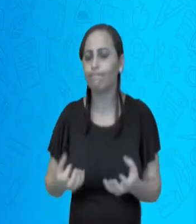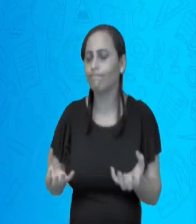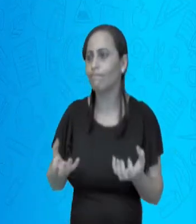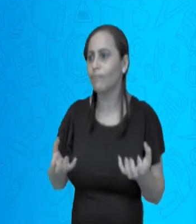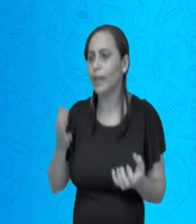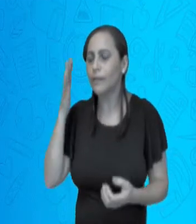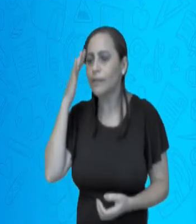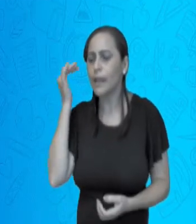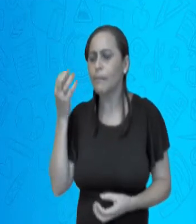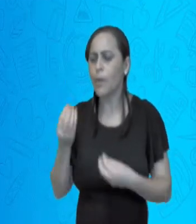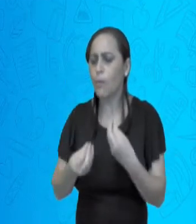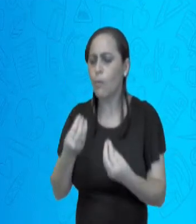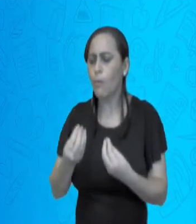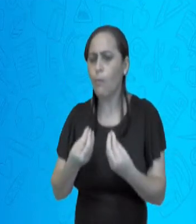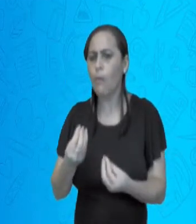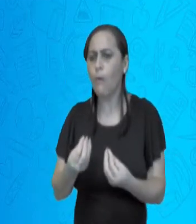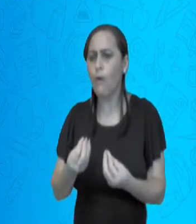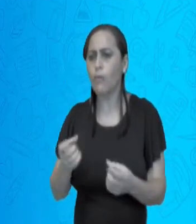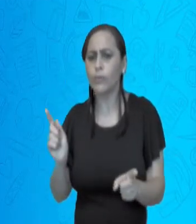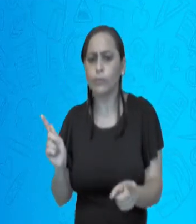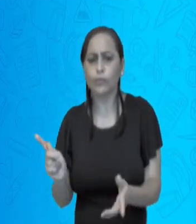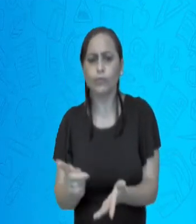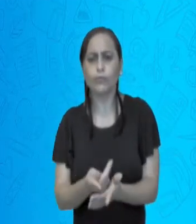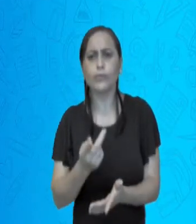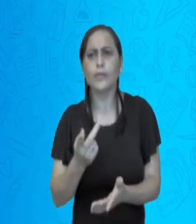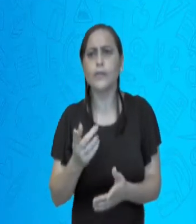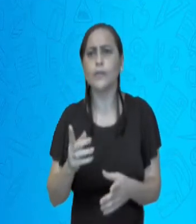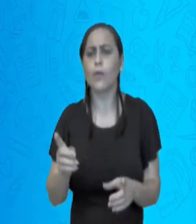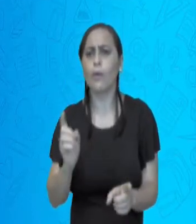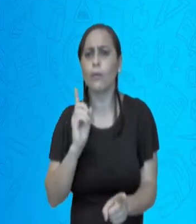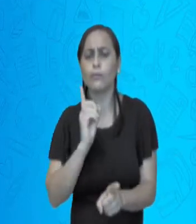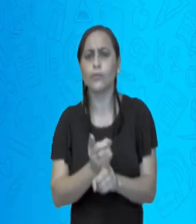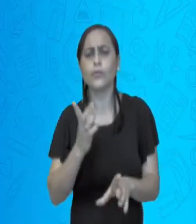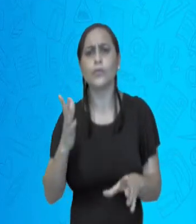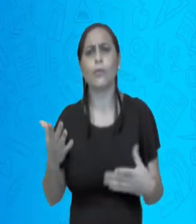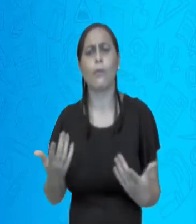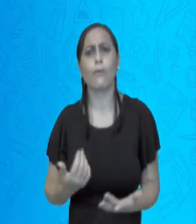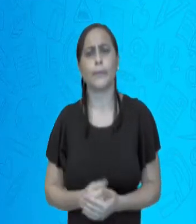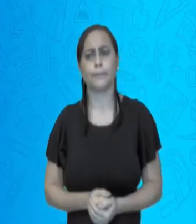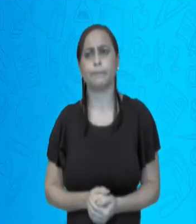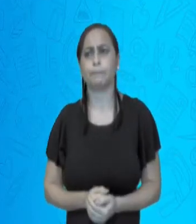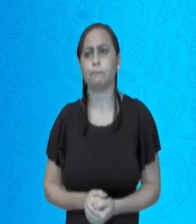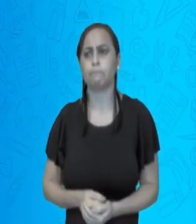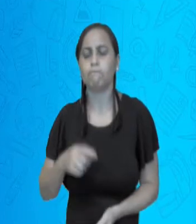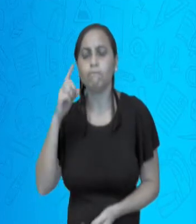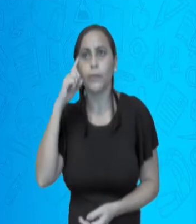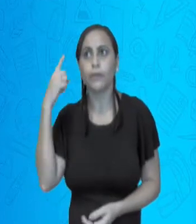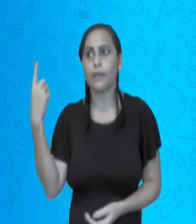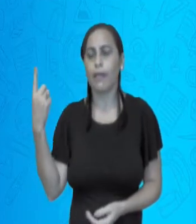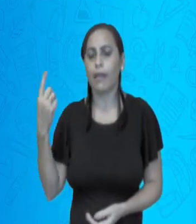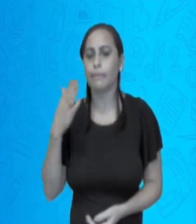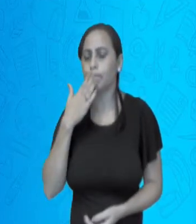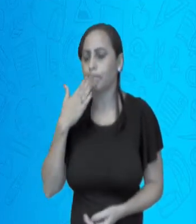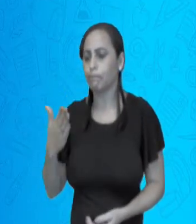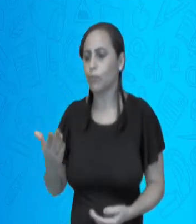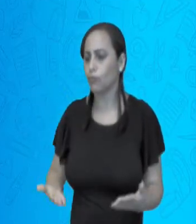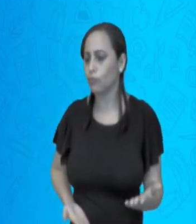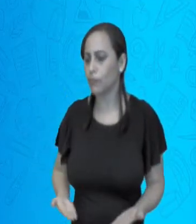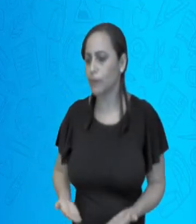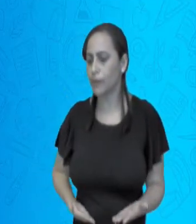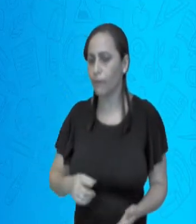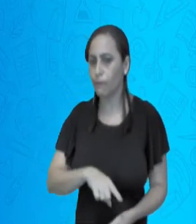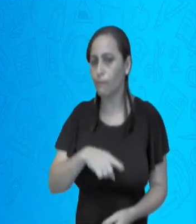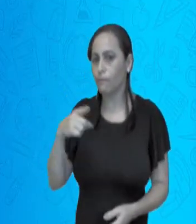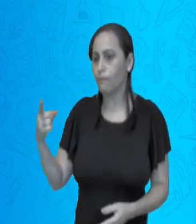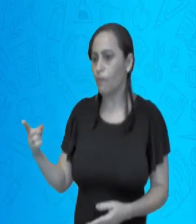quero saber como que esse homem descobre as adivinhas. Aí ele teve uma ideia. Pediu que um servo dele fosse até